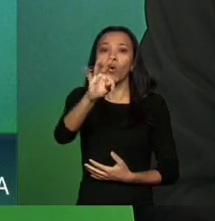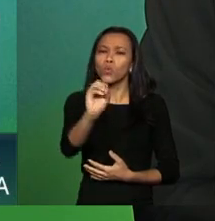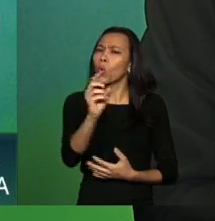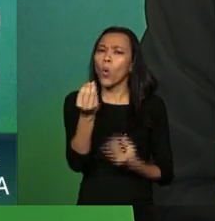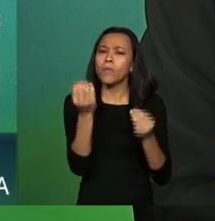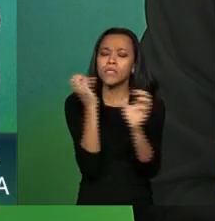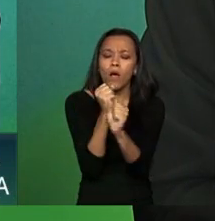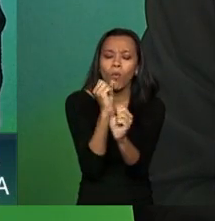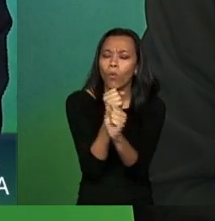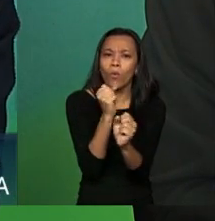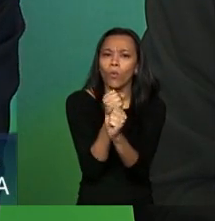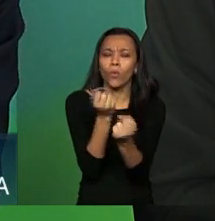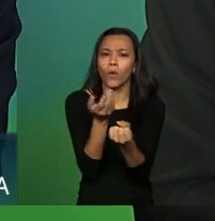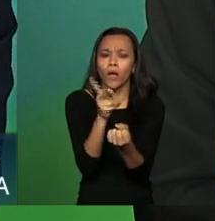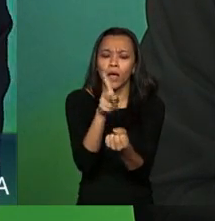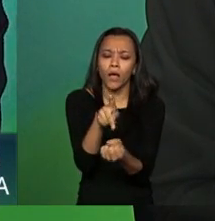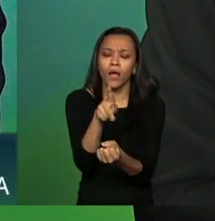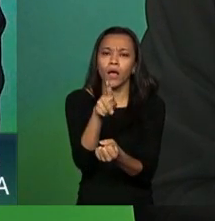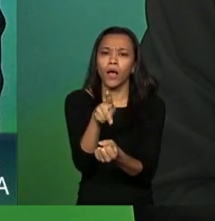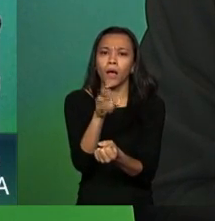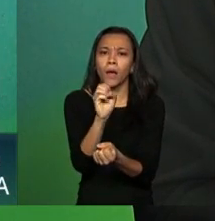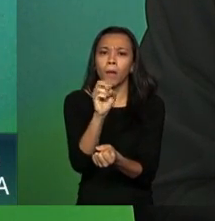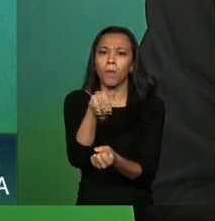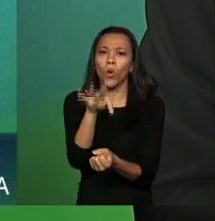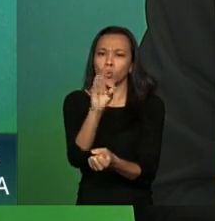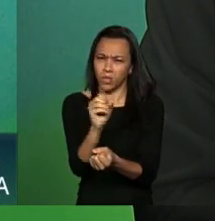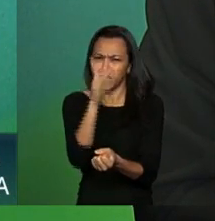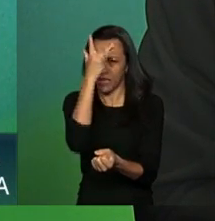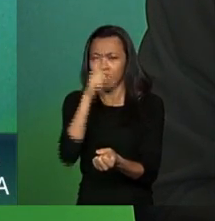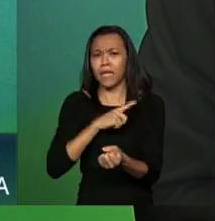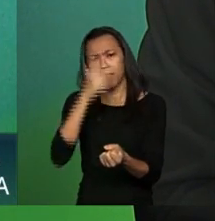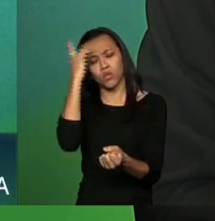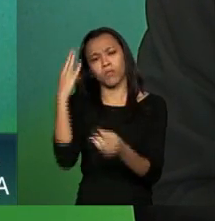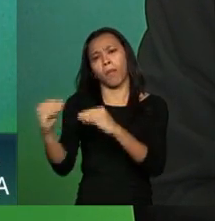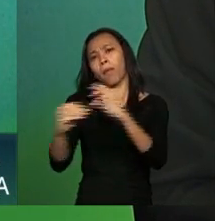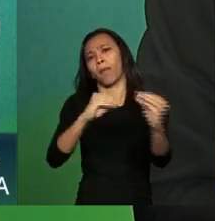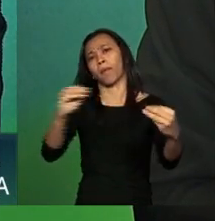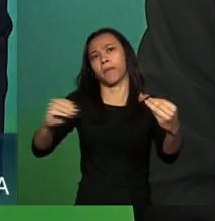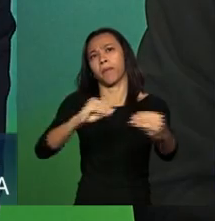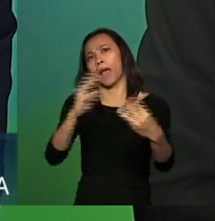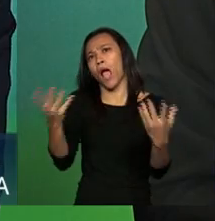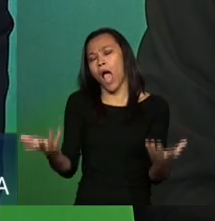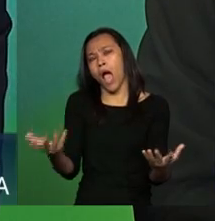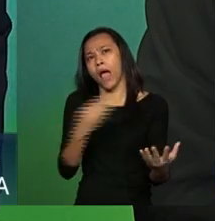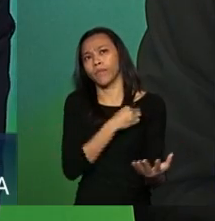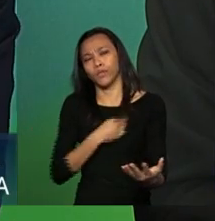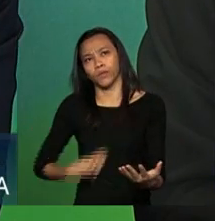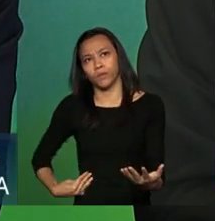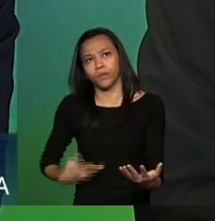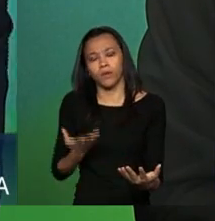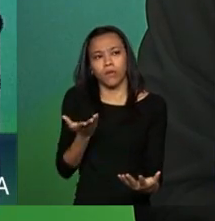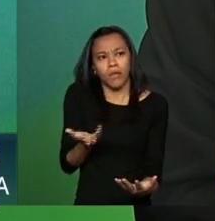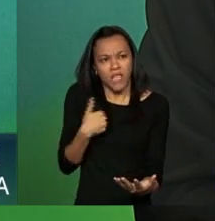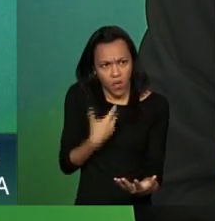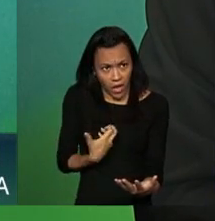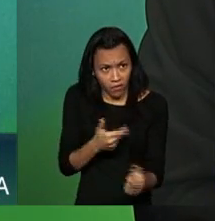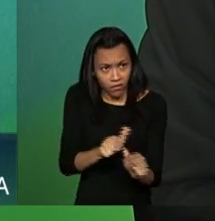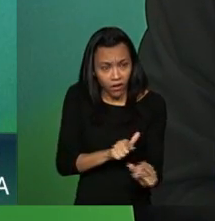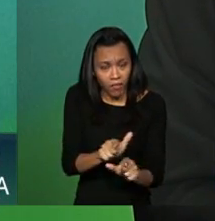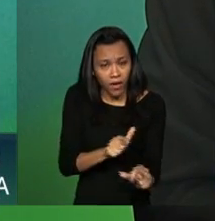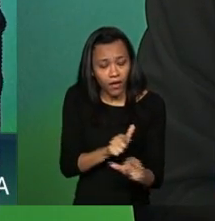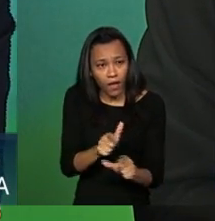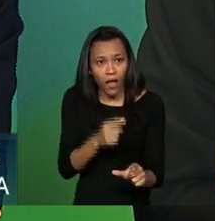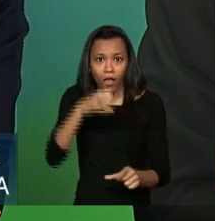se calcula esses pontos? Tem gente pensando o seguinte, eu já ouvi várias pessoas dizendo, pô, ministro, mas o senhor quer que eu trabalhe